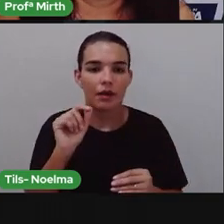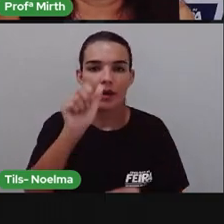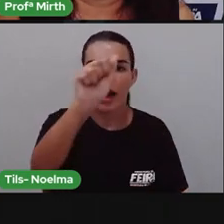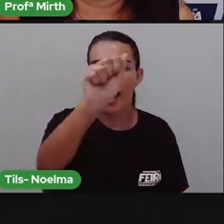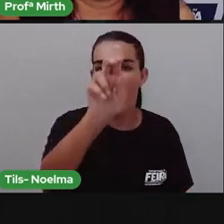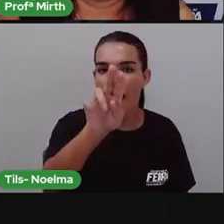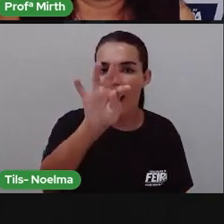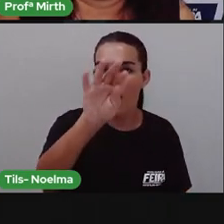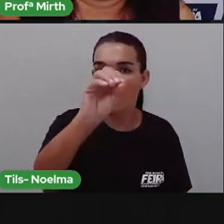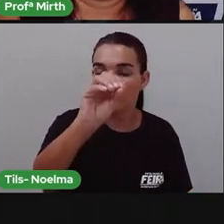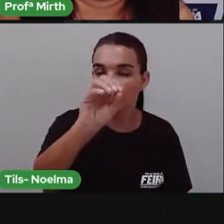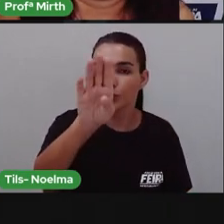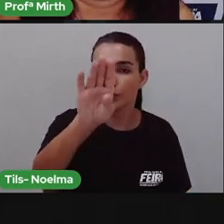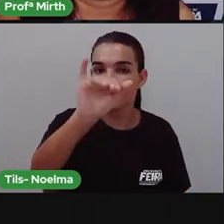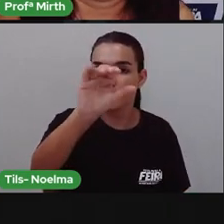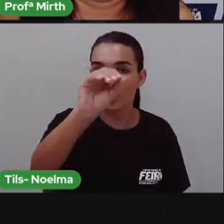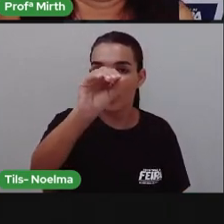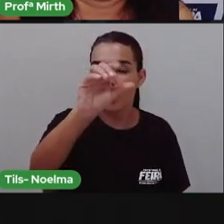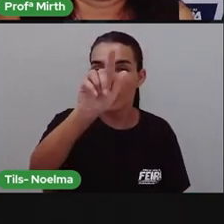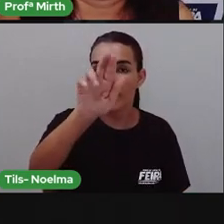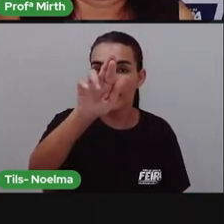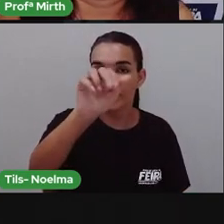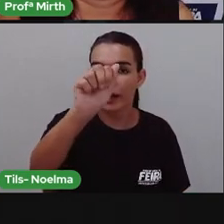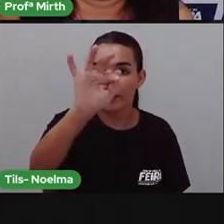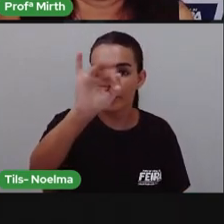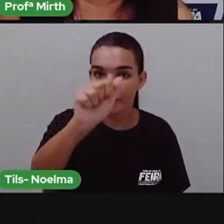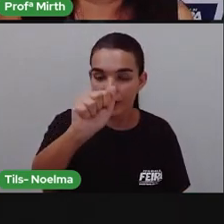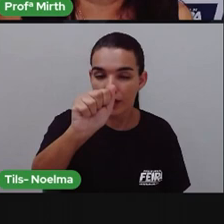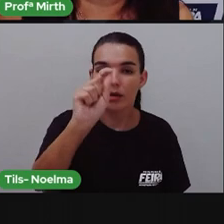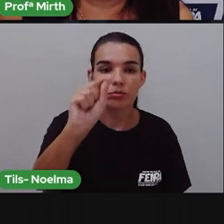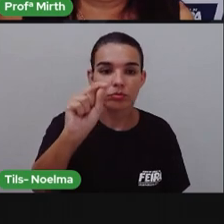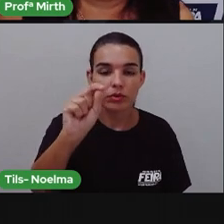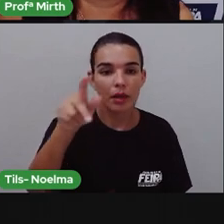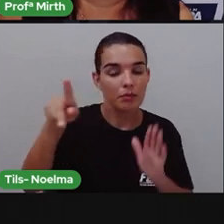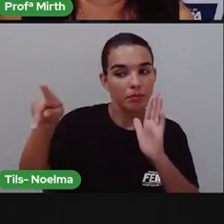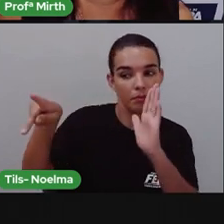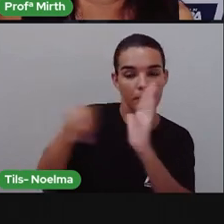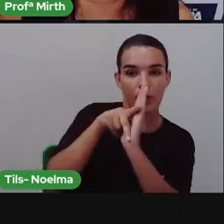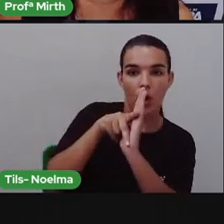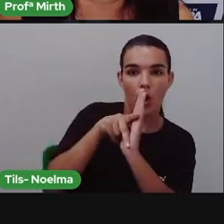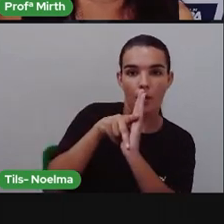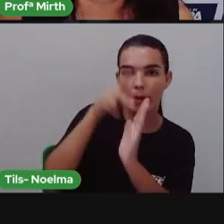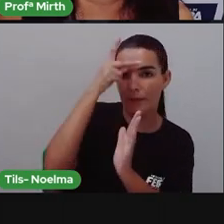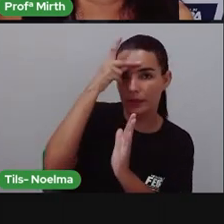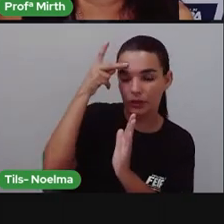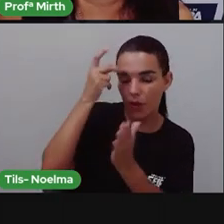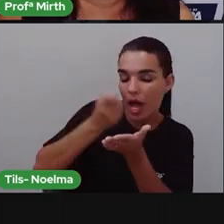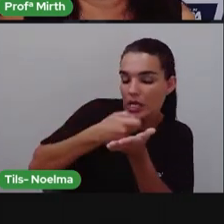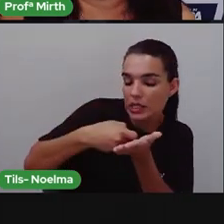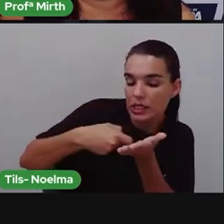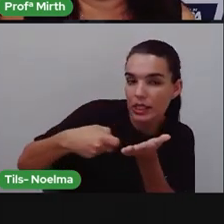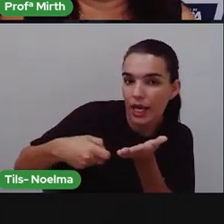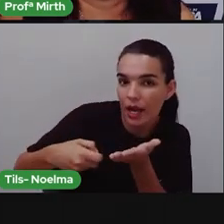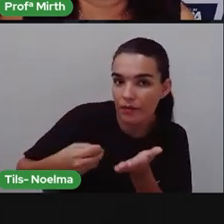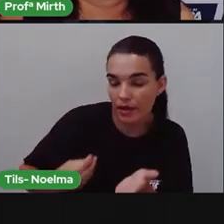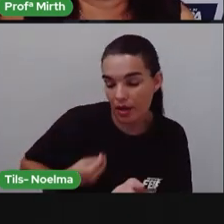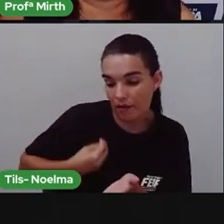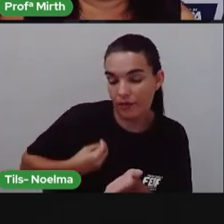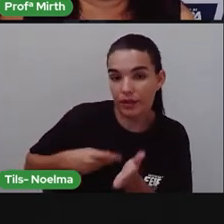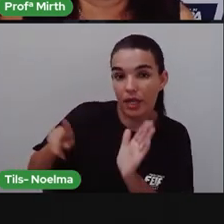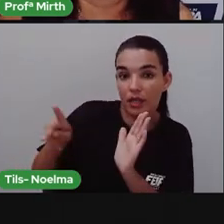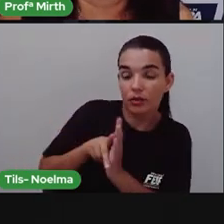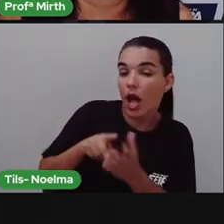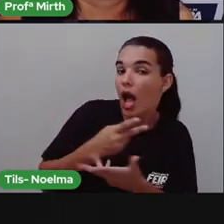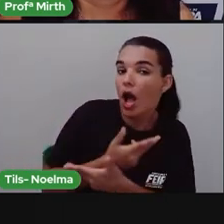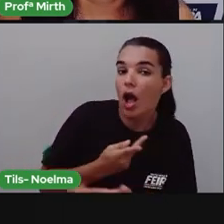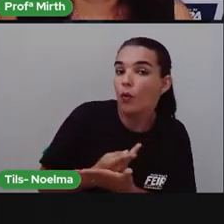A autobiografia, o próprio autor escreve sobre os acontecimentos de sua vida. Ele vai falar